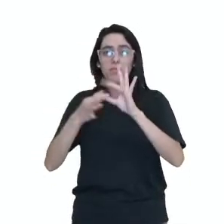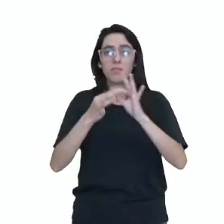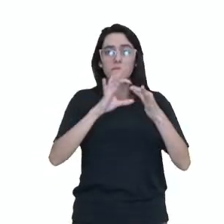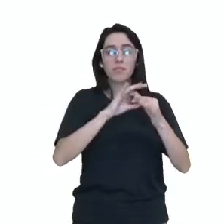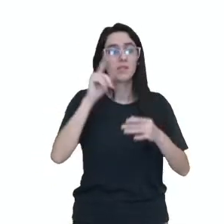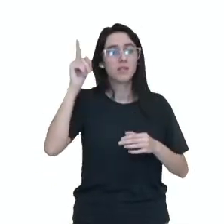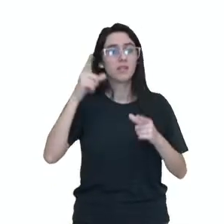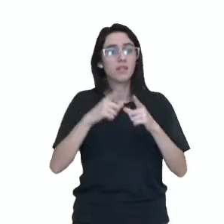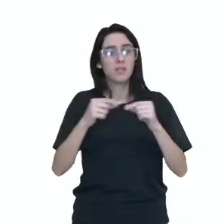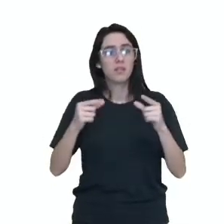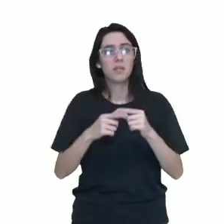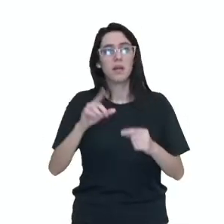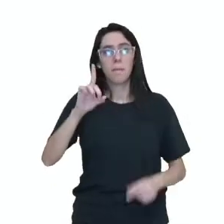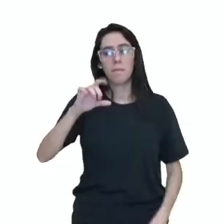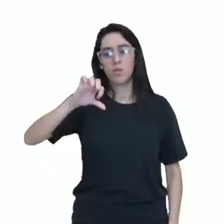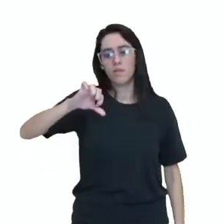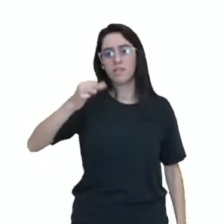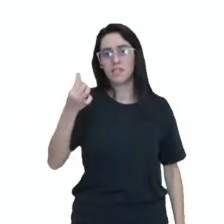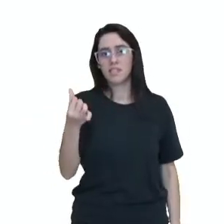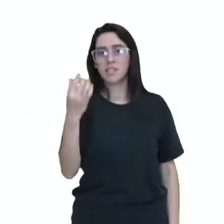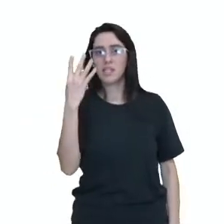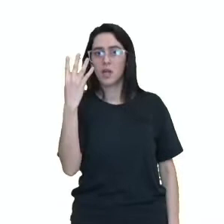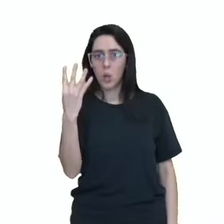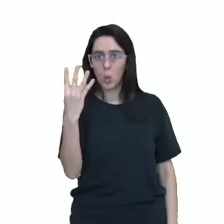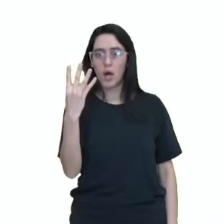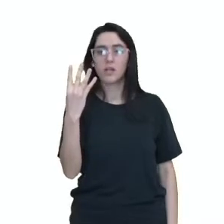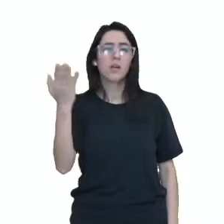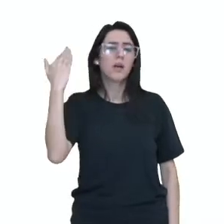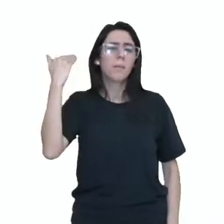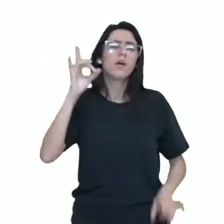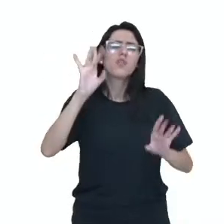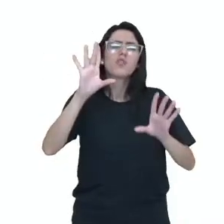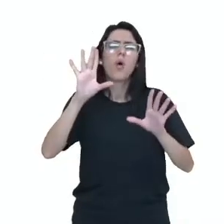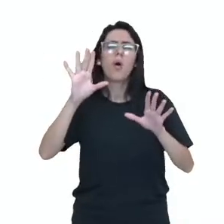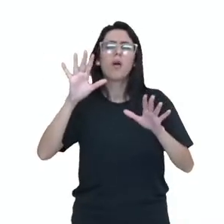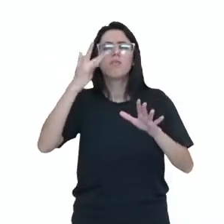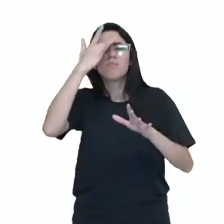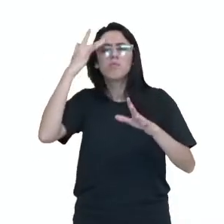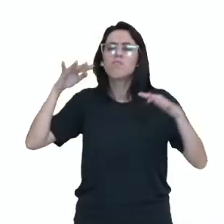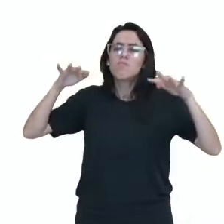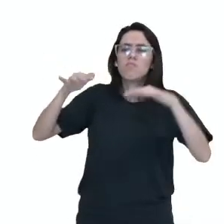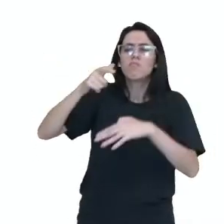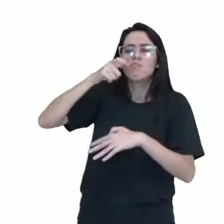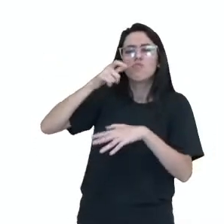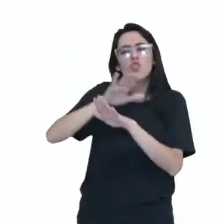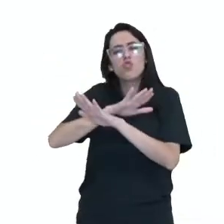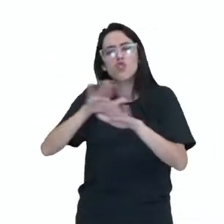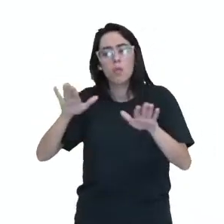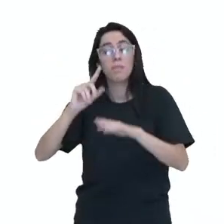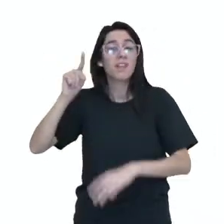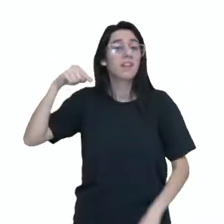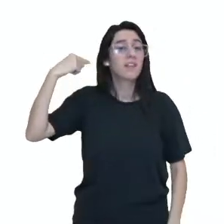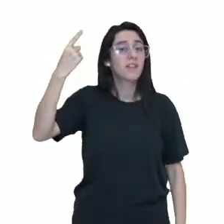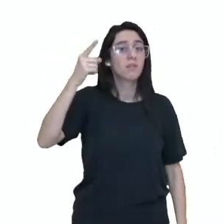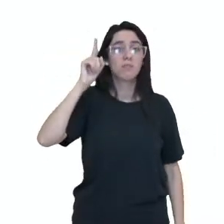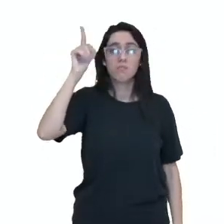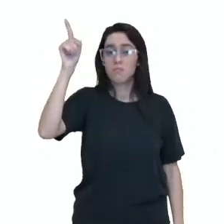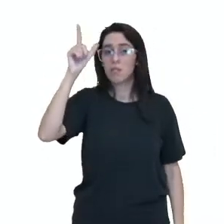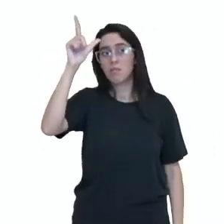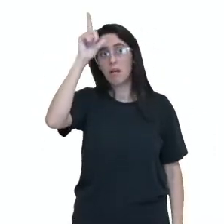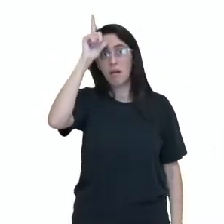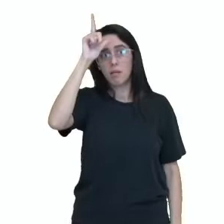Tóquio, em 1964, apenas como demonstração. Somente em Munique, 1972,